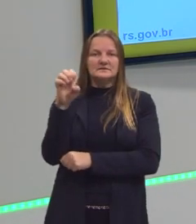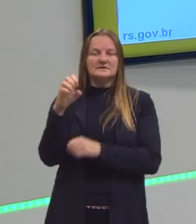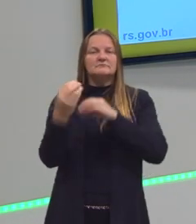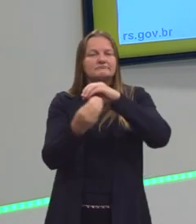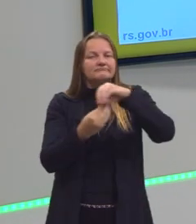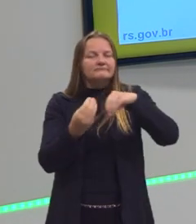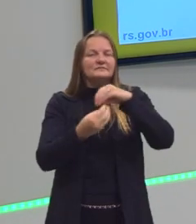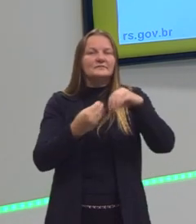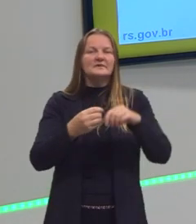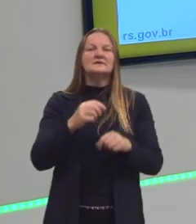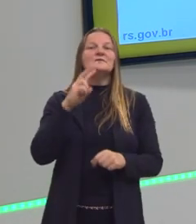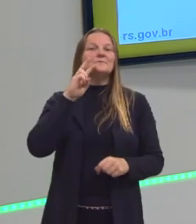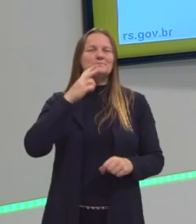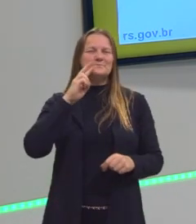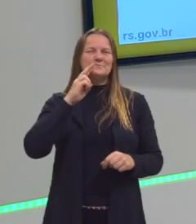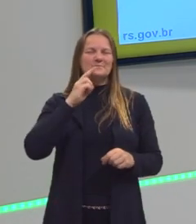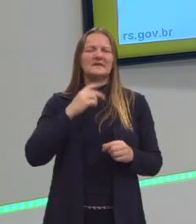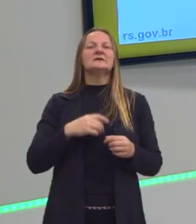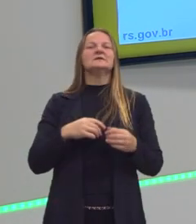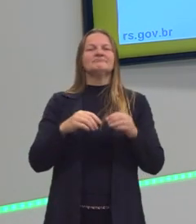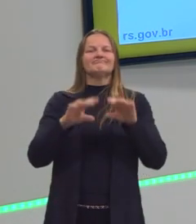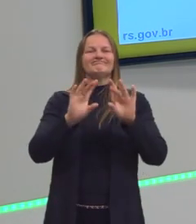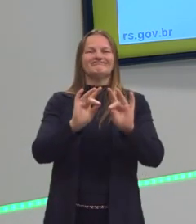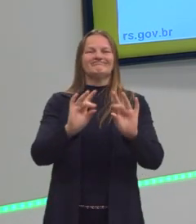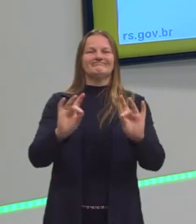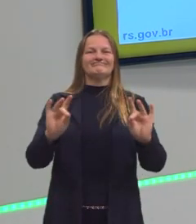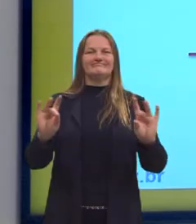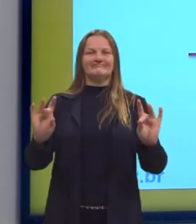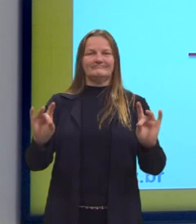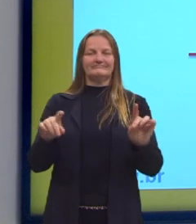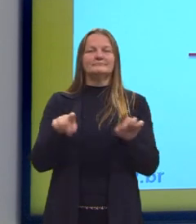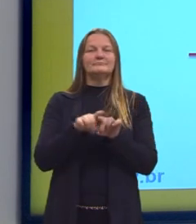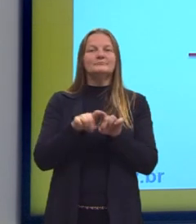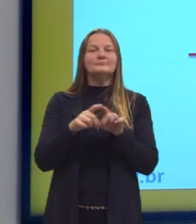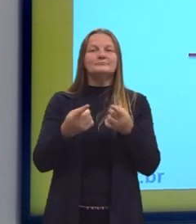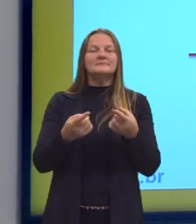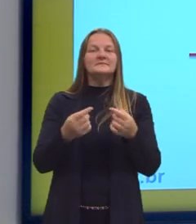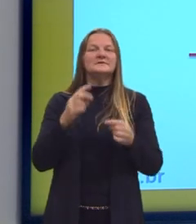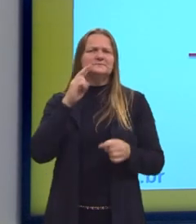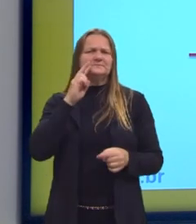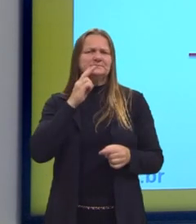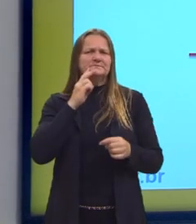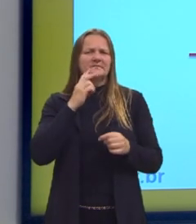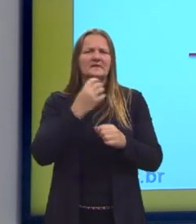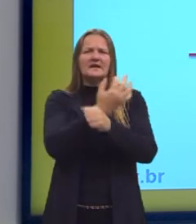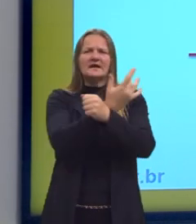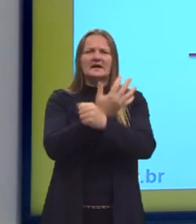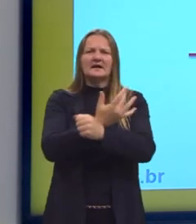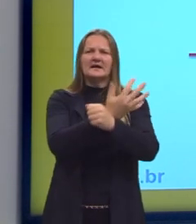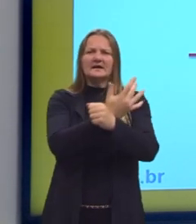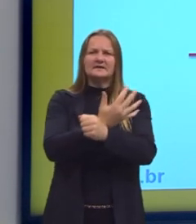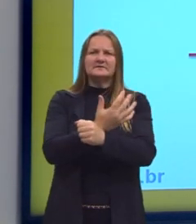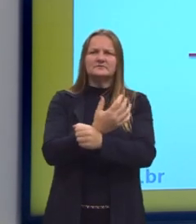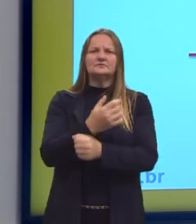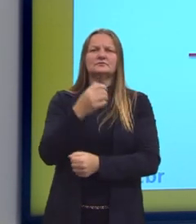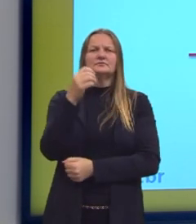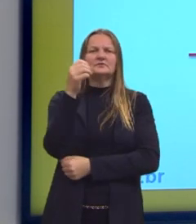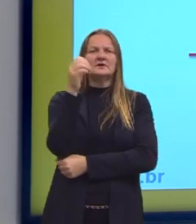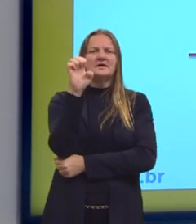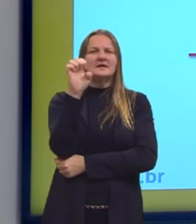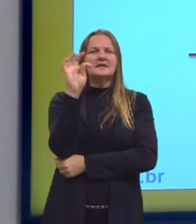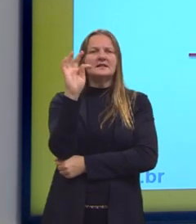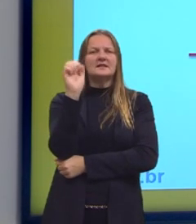E o vinagre é uma solução líquida, uma solução aquosa também, que mistura um ácido orgânico, conhecido como ácido